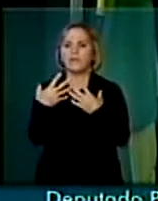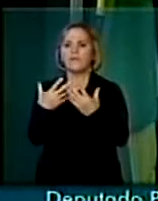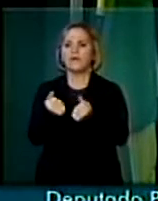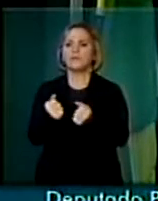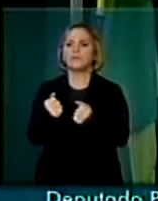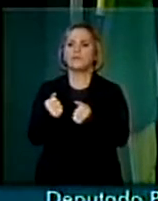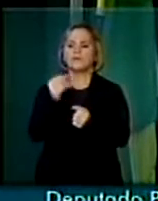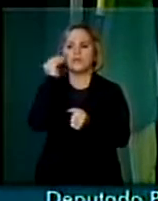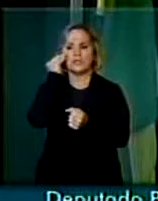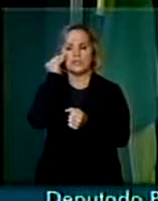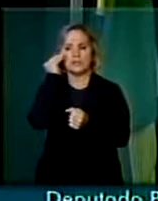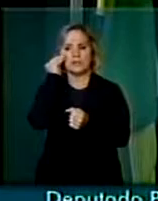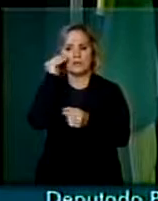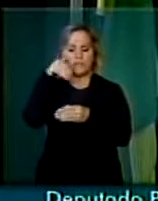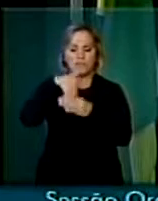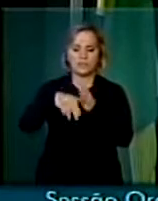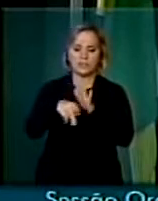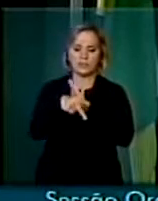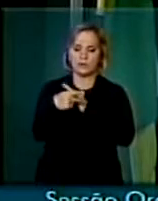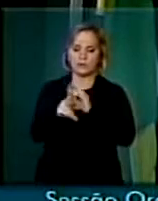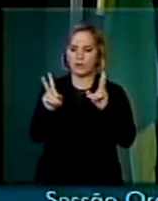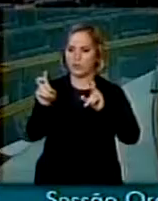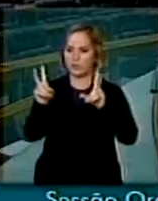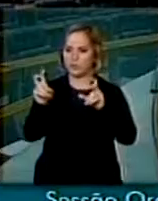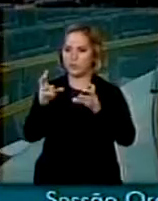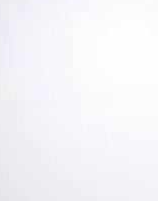ainda nos próximos dias. Muito obrigado, senhor presidente.